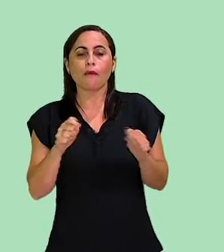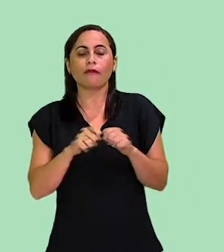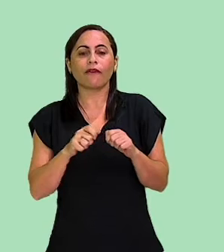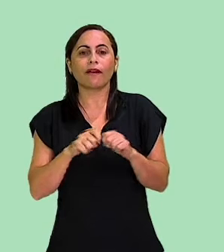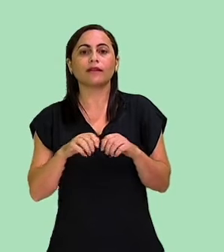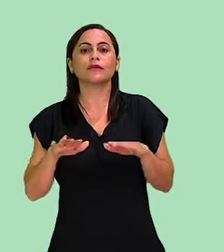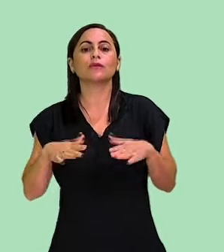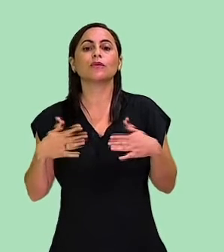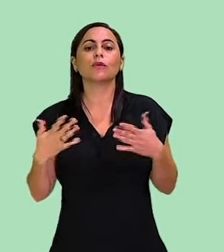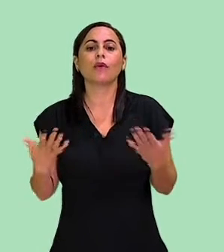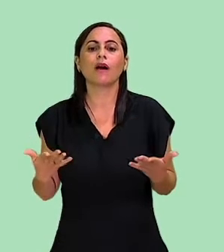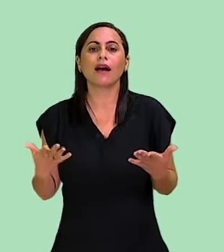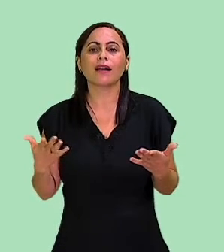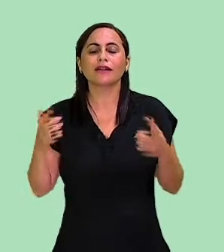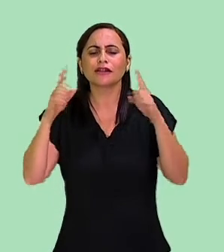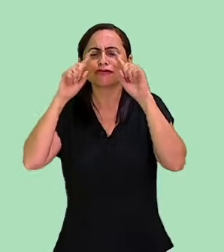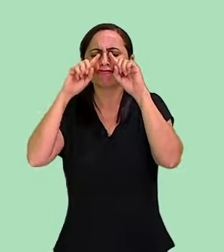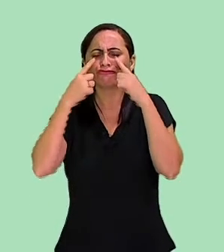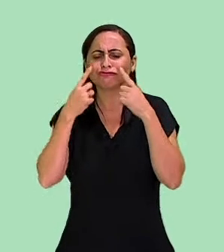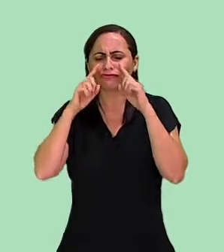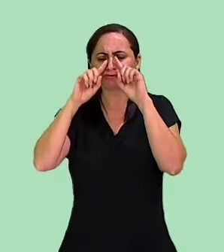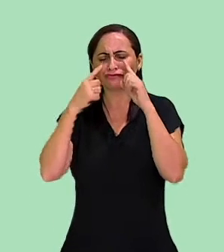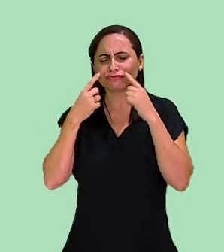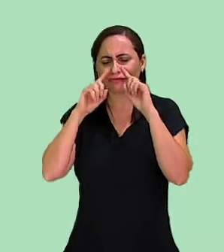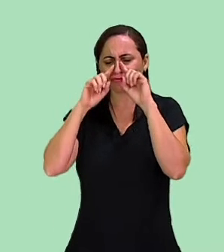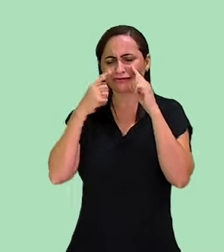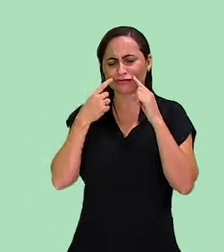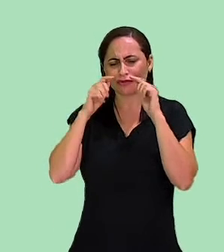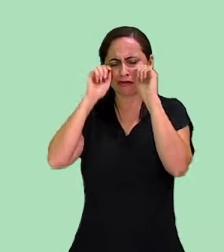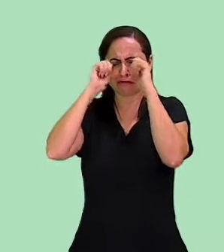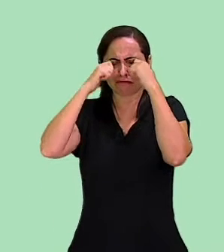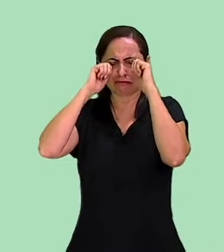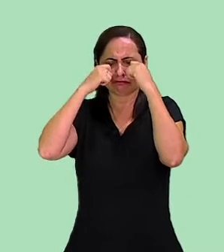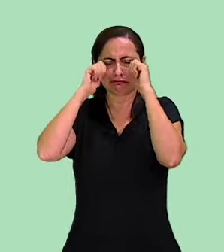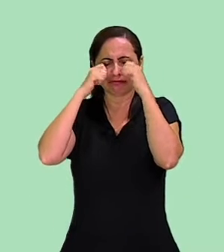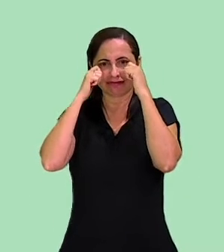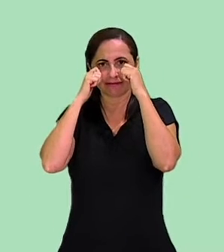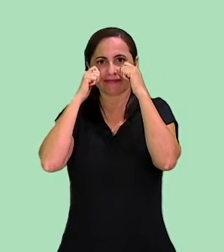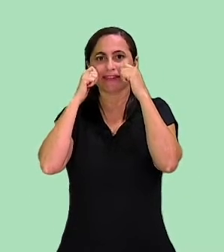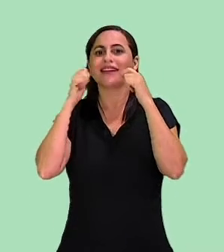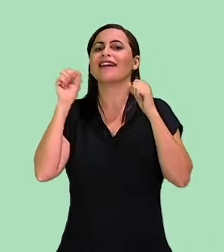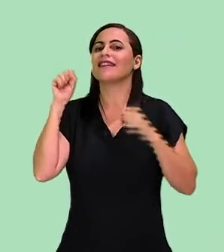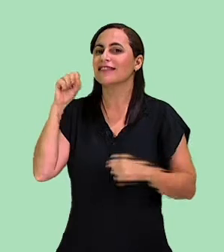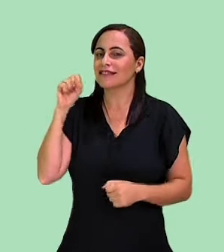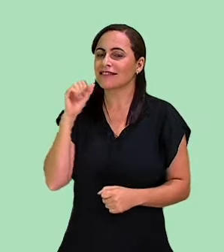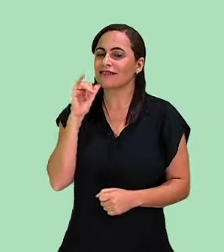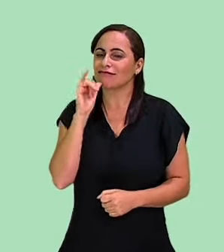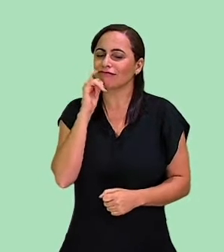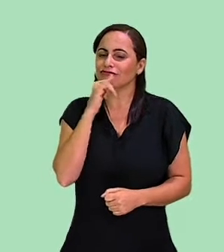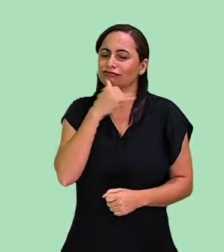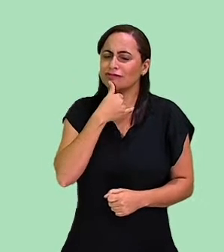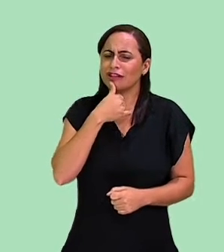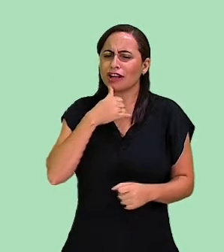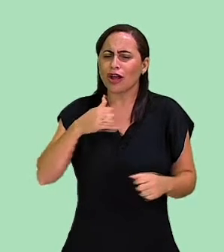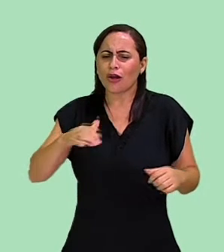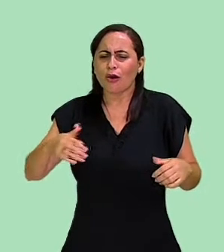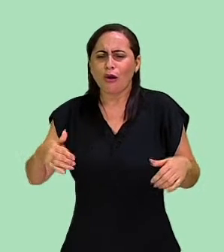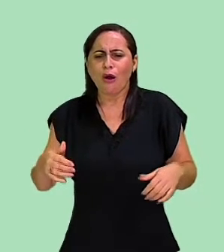Quando estamos chorando Quando estamos tristes Quando estamos com dor